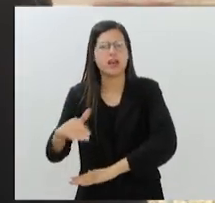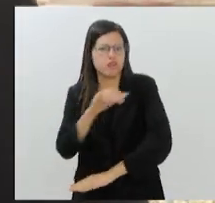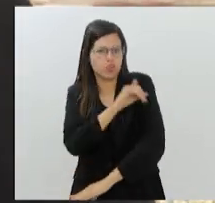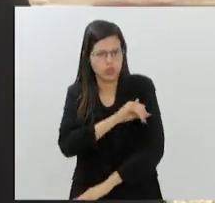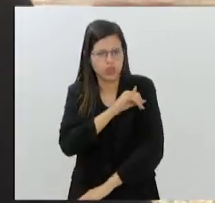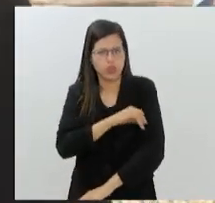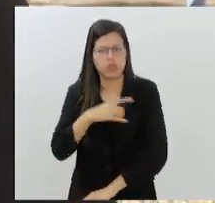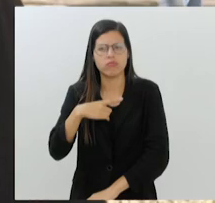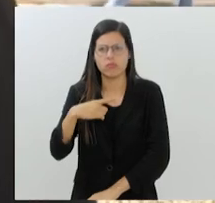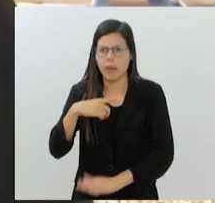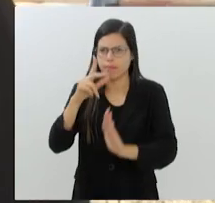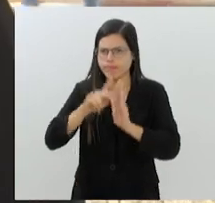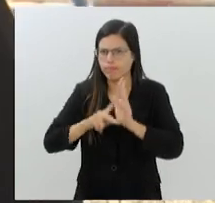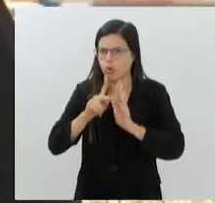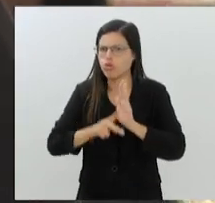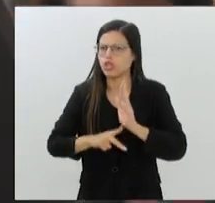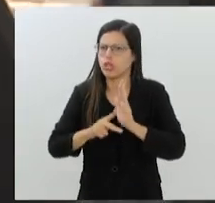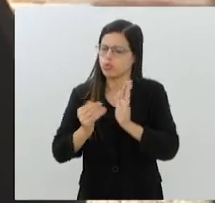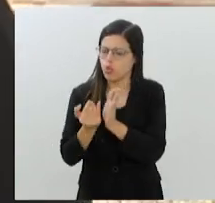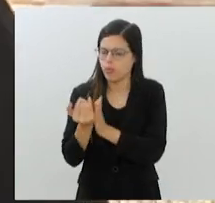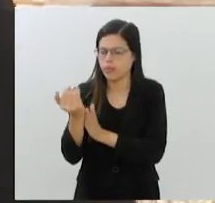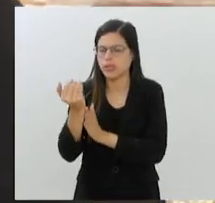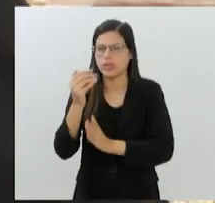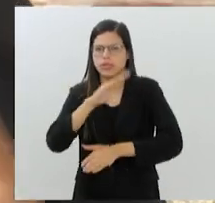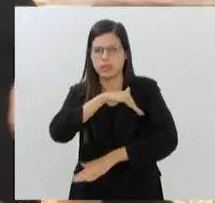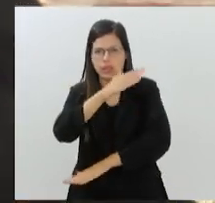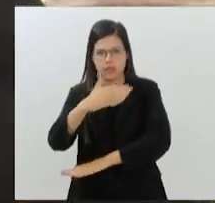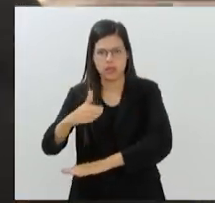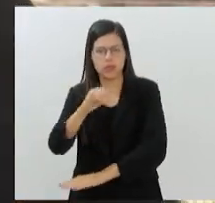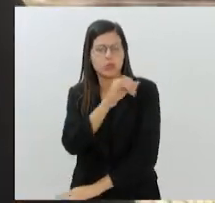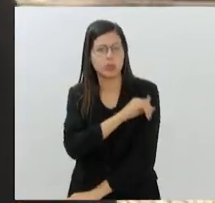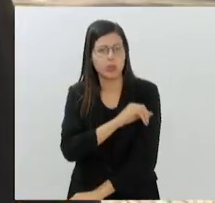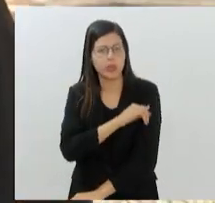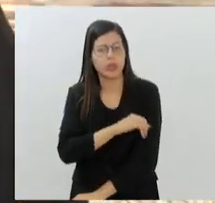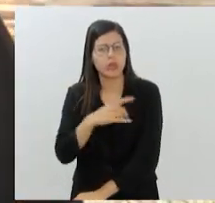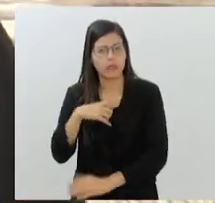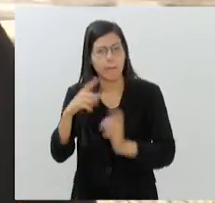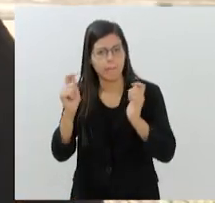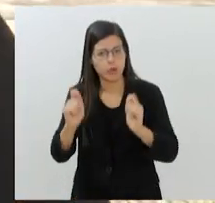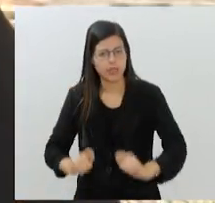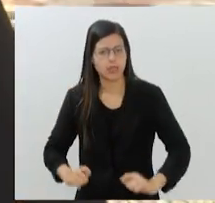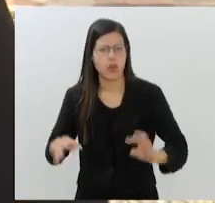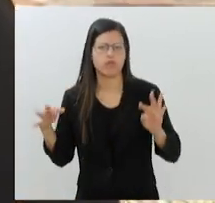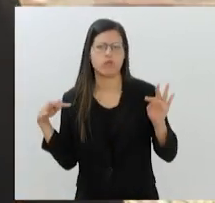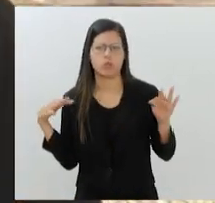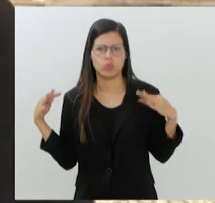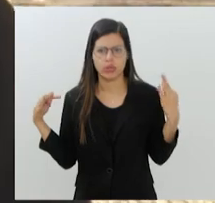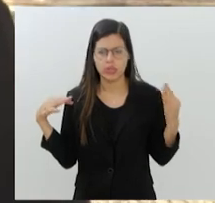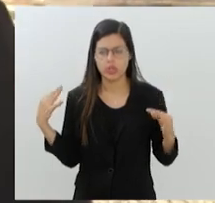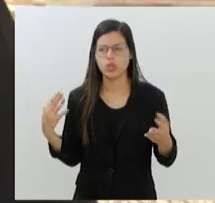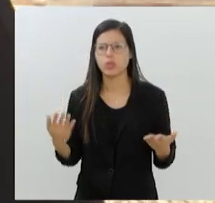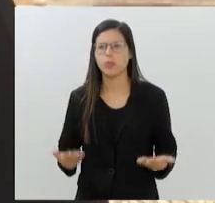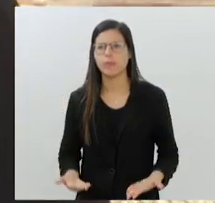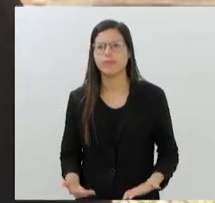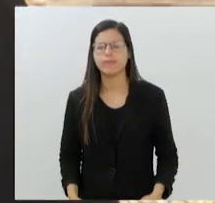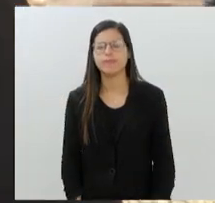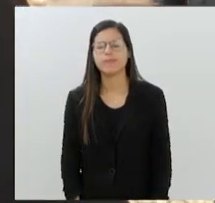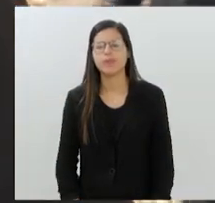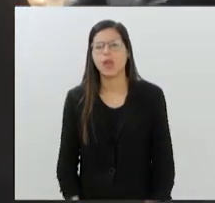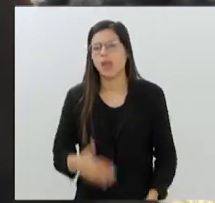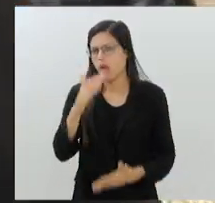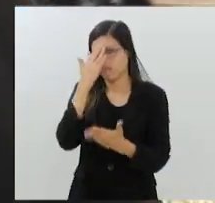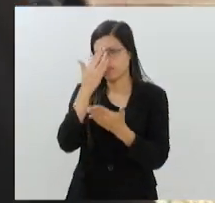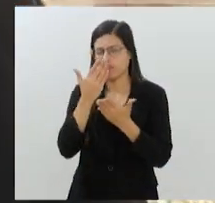jovens ainda que estão iniciando aqui na Serra Fluminense, com um grande potencial de turismo também, o enoturismo. Então, eu